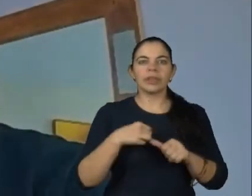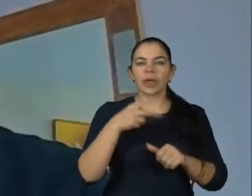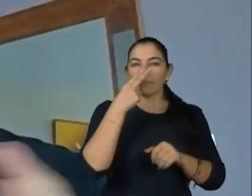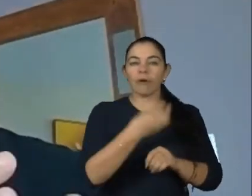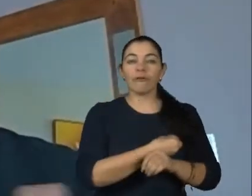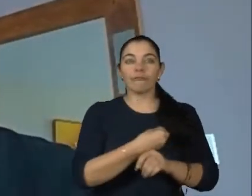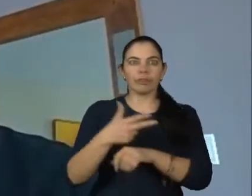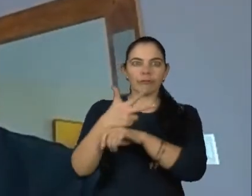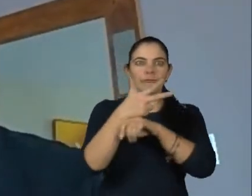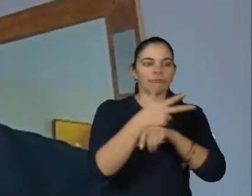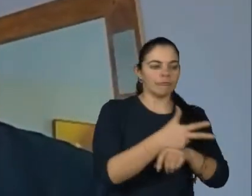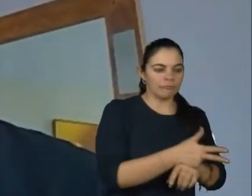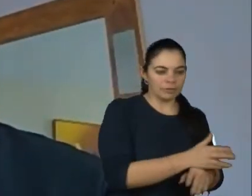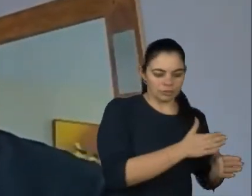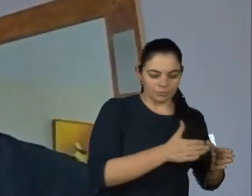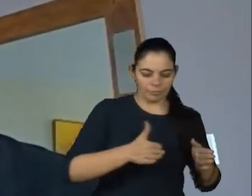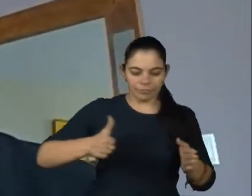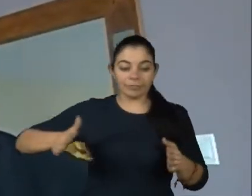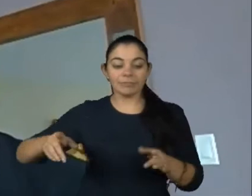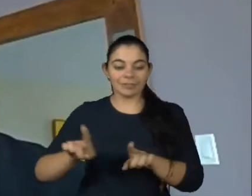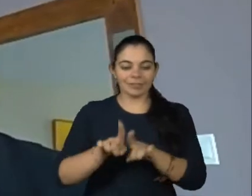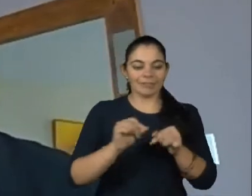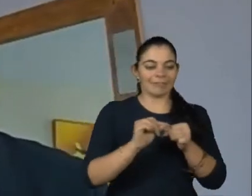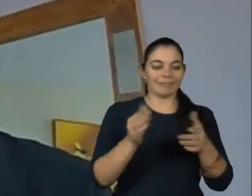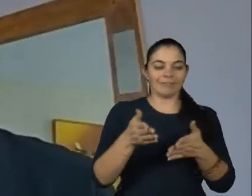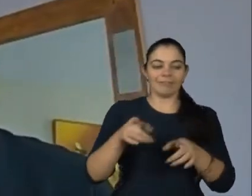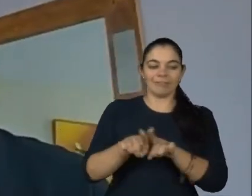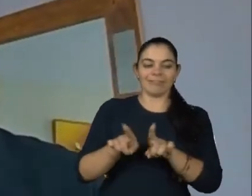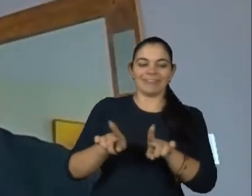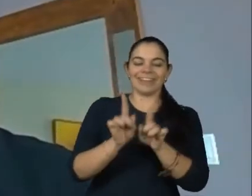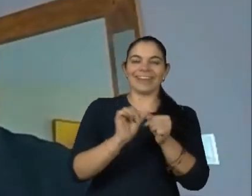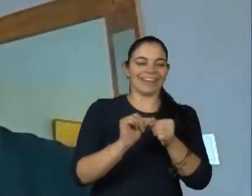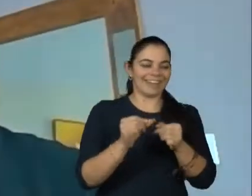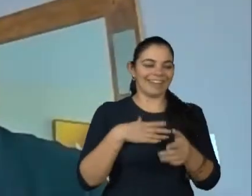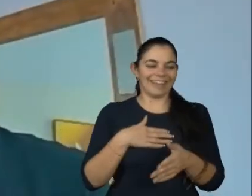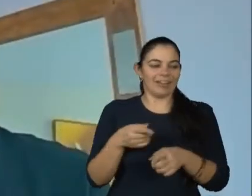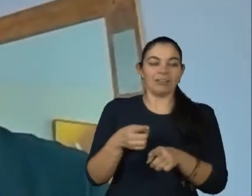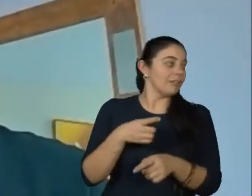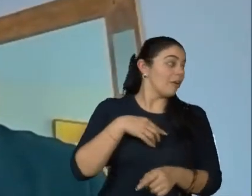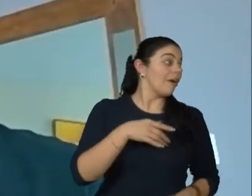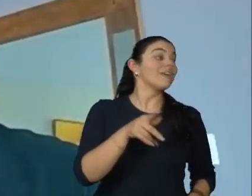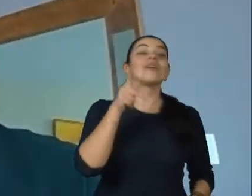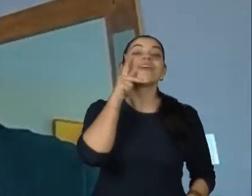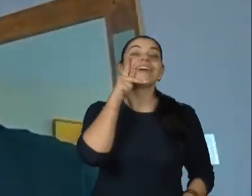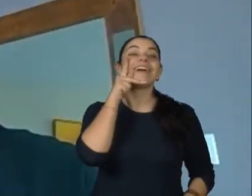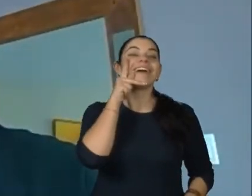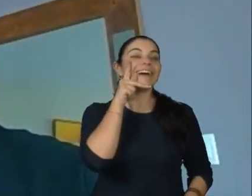E a evolução contínua faz parte dela. Eu me esqueci, o meu sinal é esse, né?